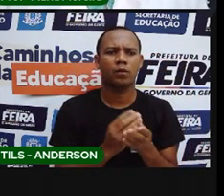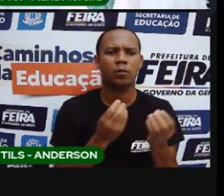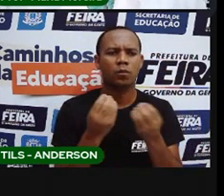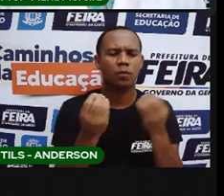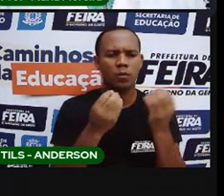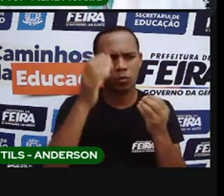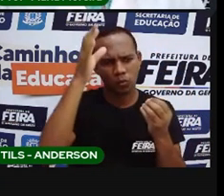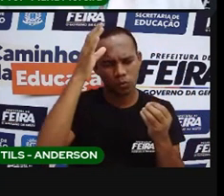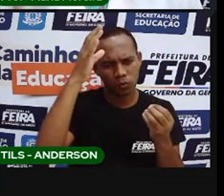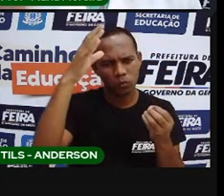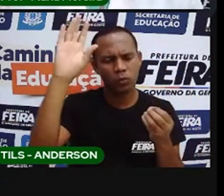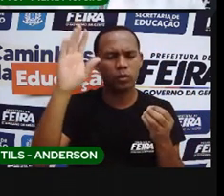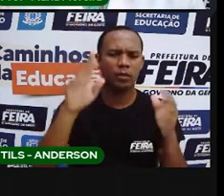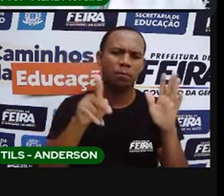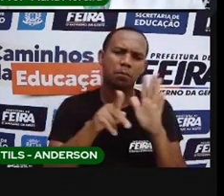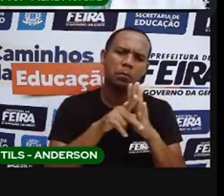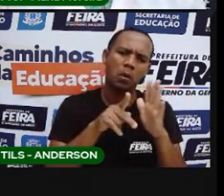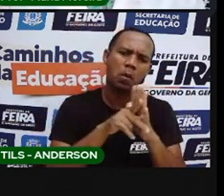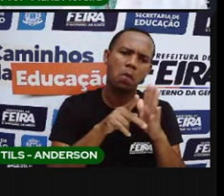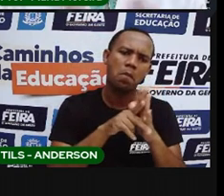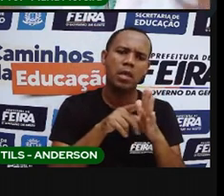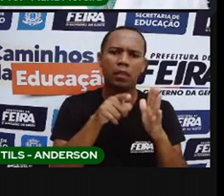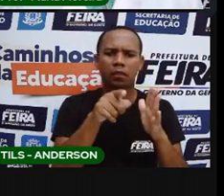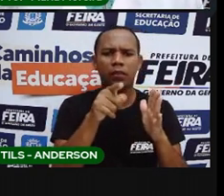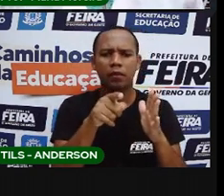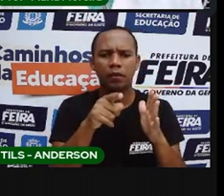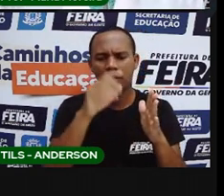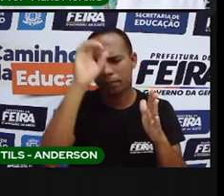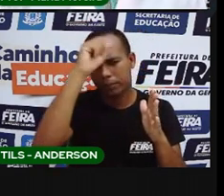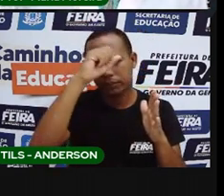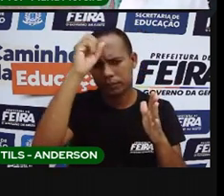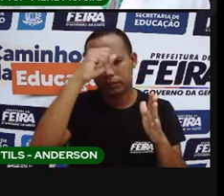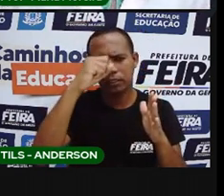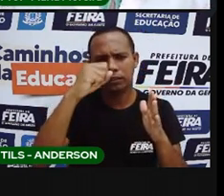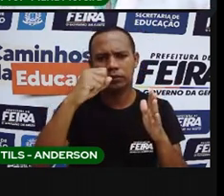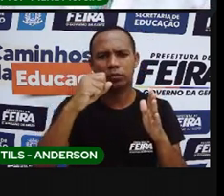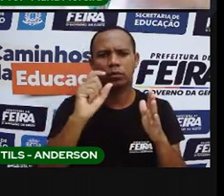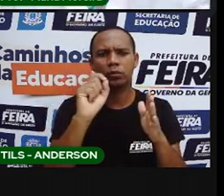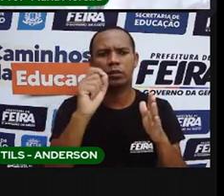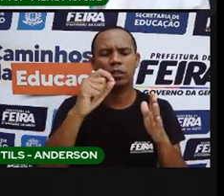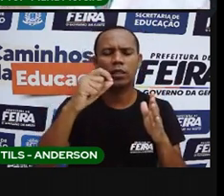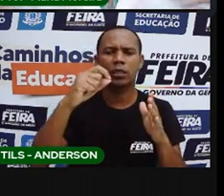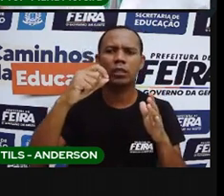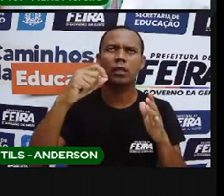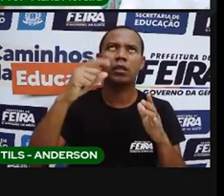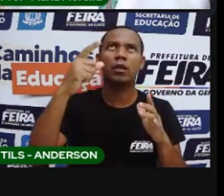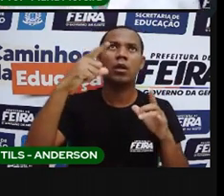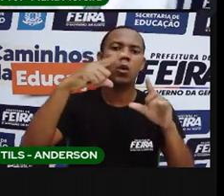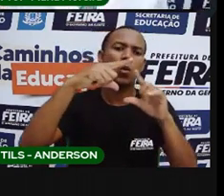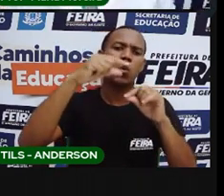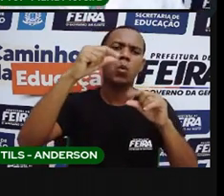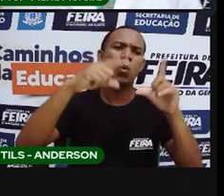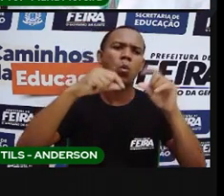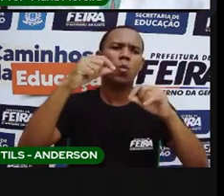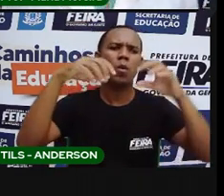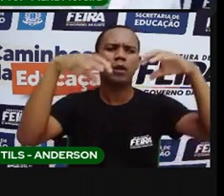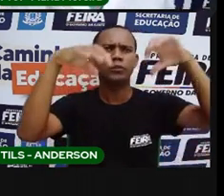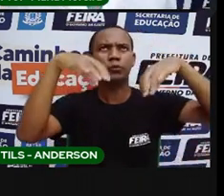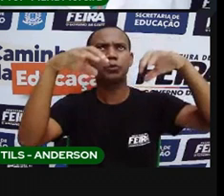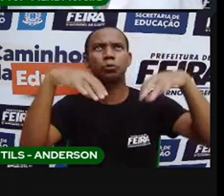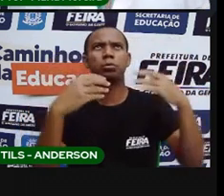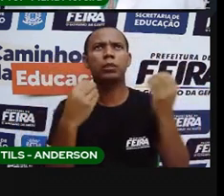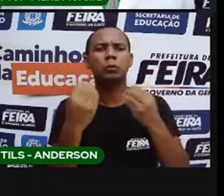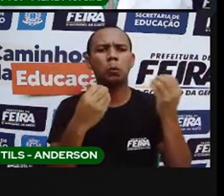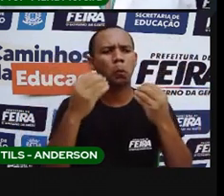religiosos estão atrelados, na verdade, e às coisas da natureza, né? A lua, o sol, a chuva, tudo isso. Então,